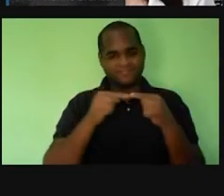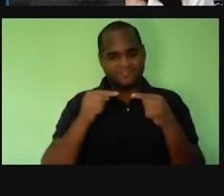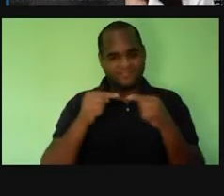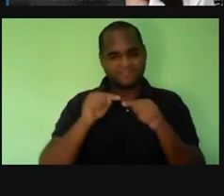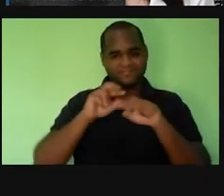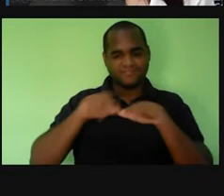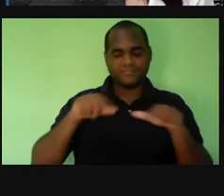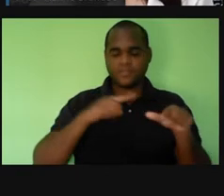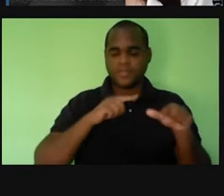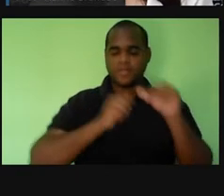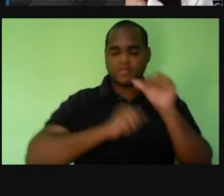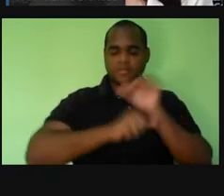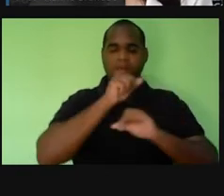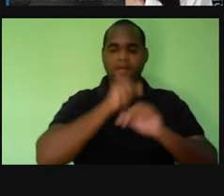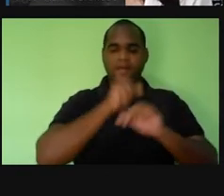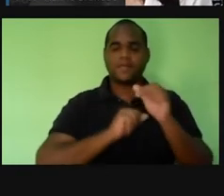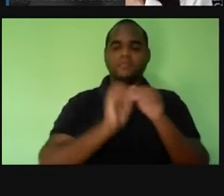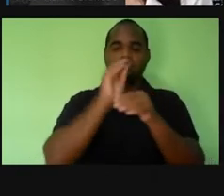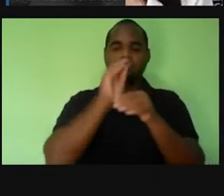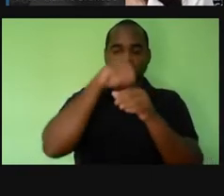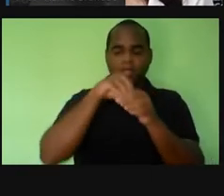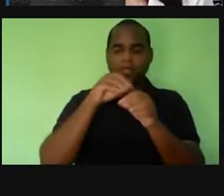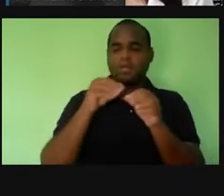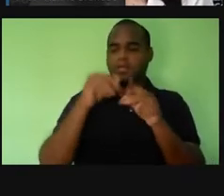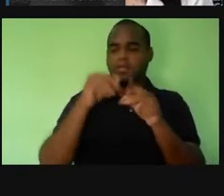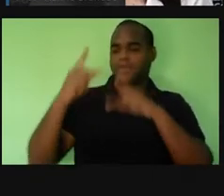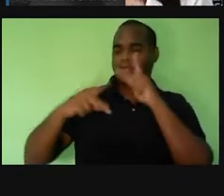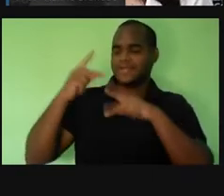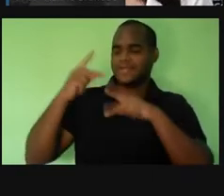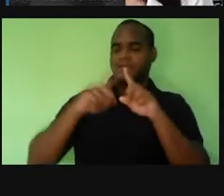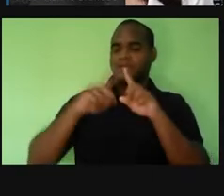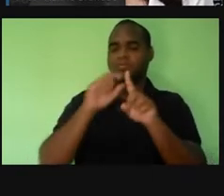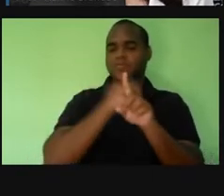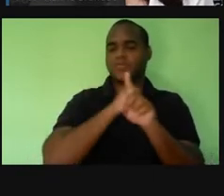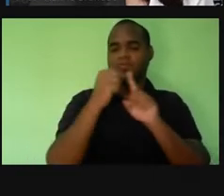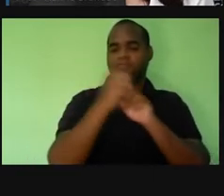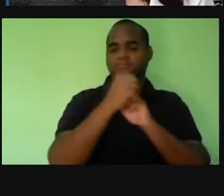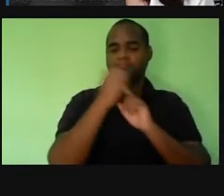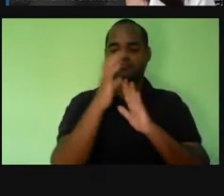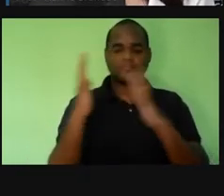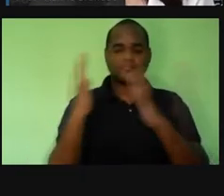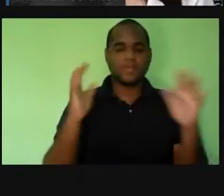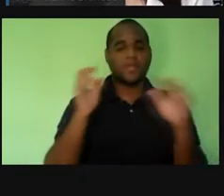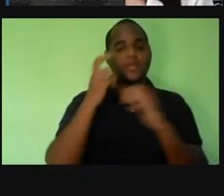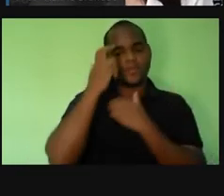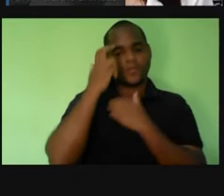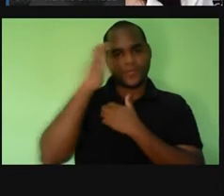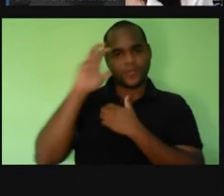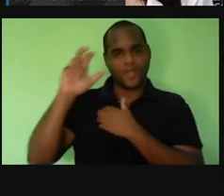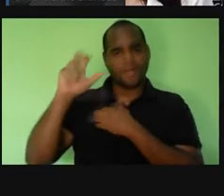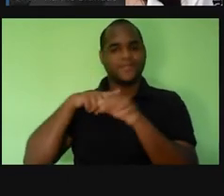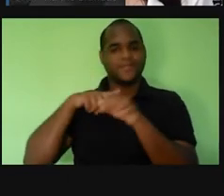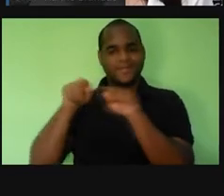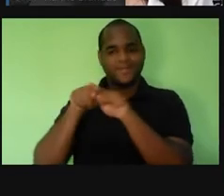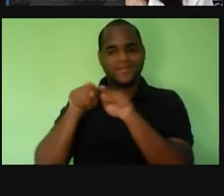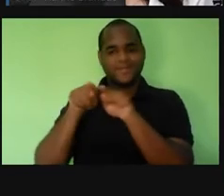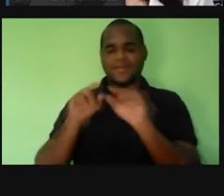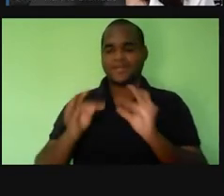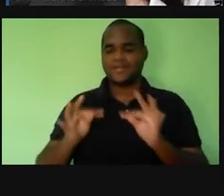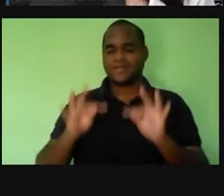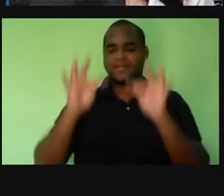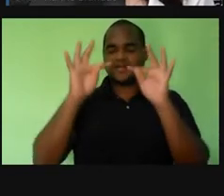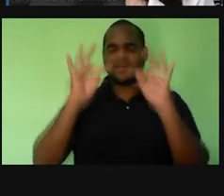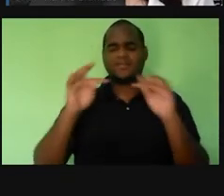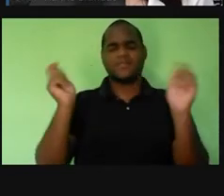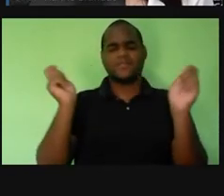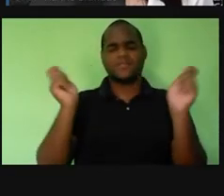implicações políticas, socioambientais e culturais da ciência e de suas tecnologias para propor